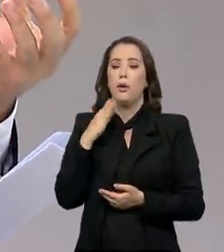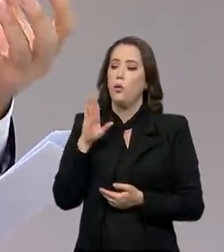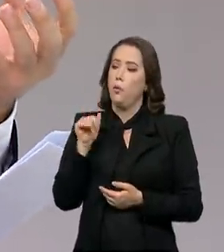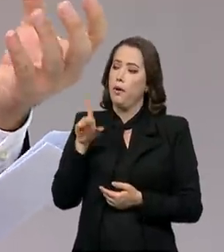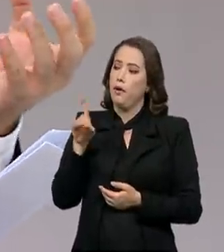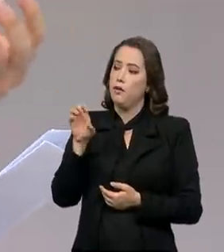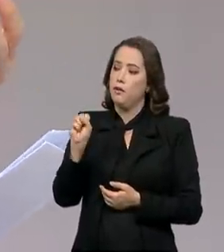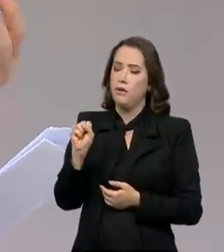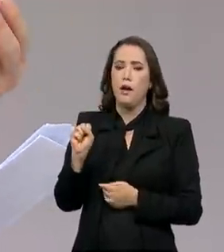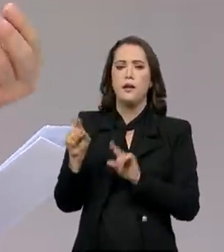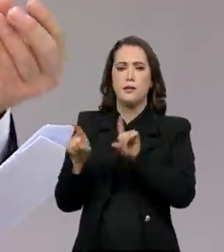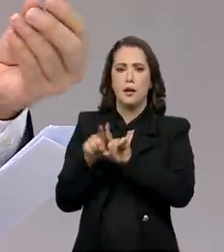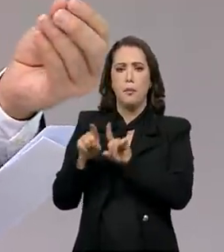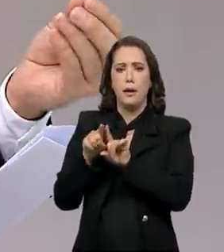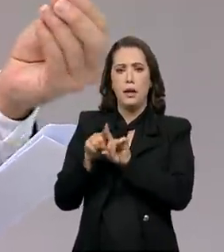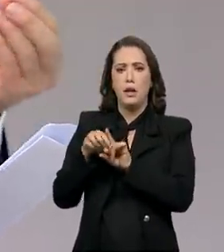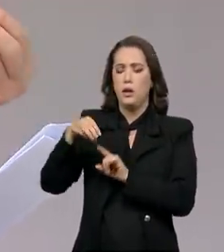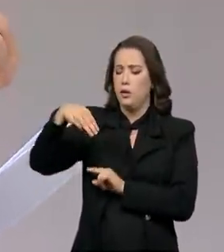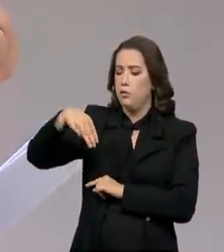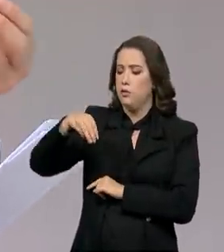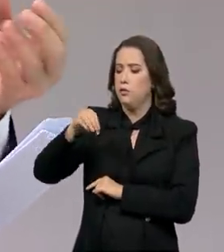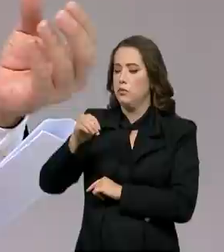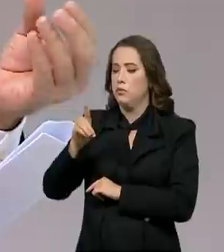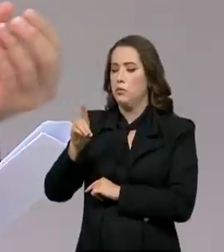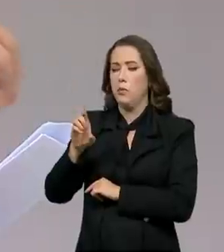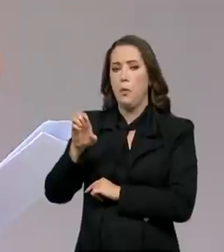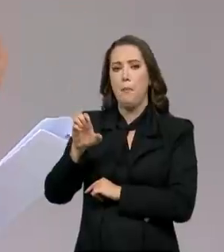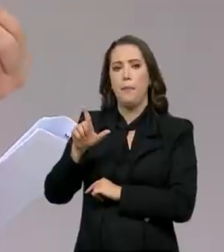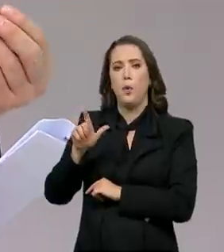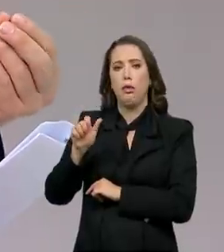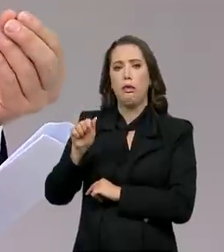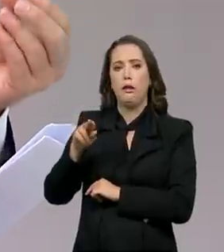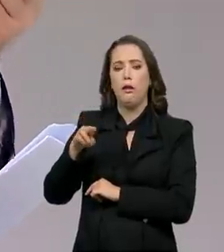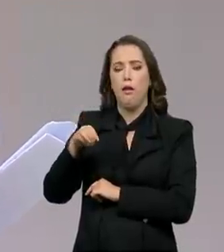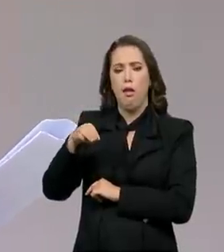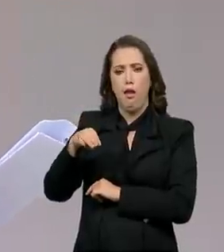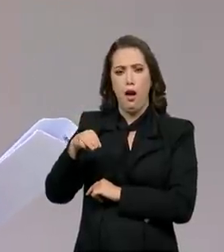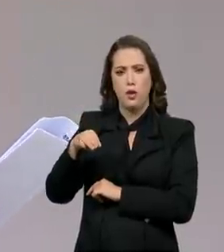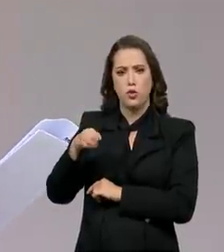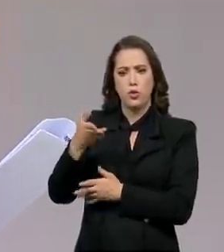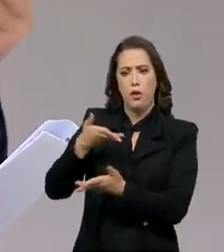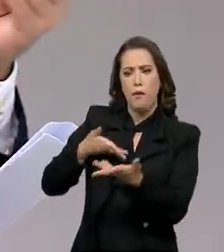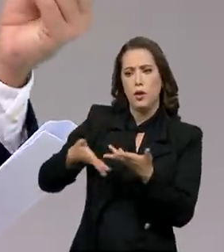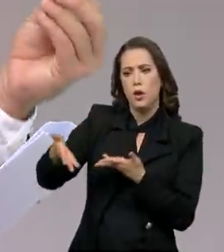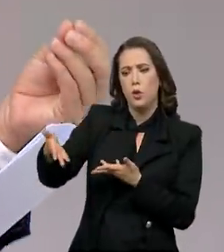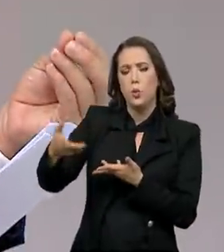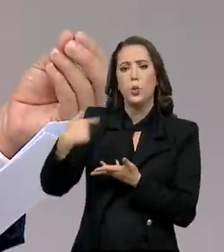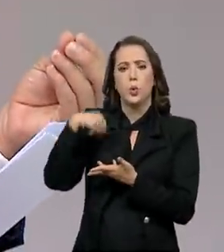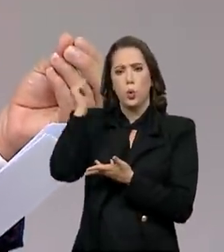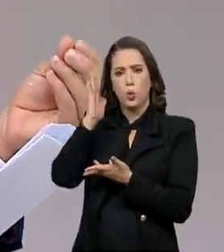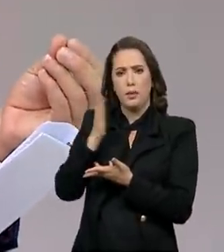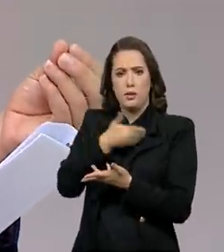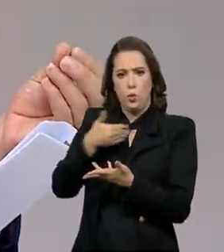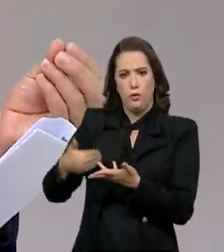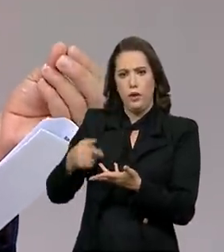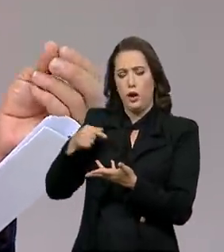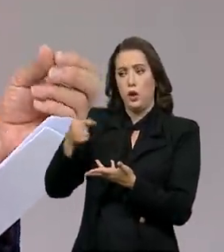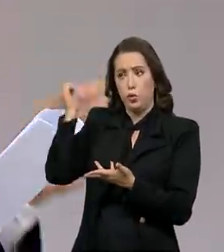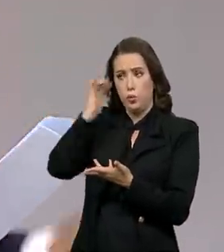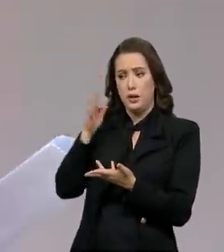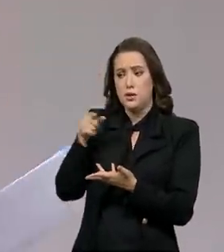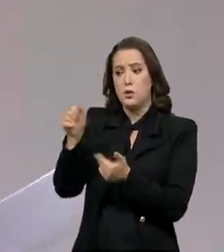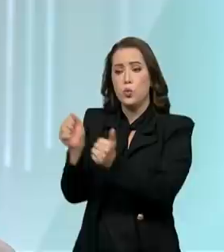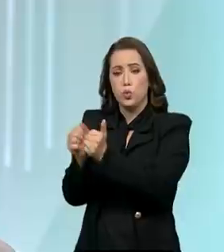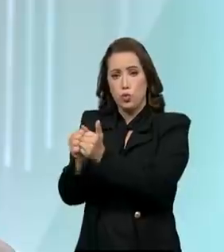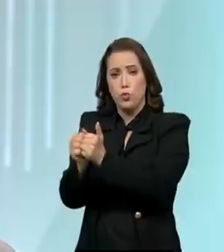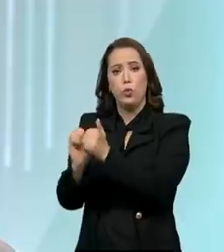modelagem para outras concessões e funciona um pouco como interlocutor do Estado brasileiro com a iniciativa privada,